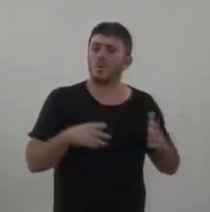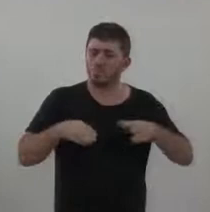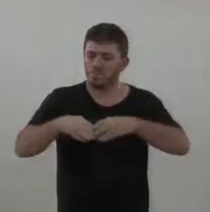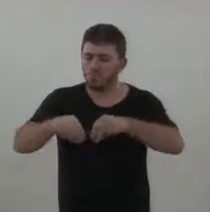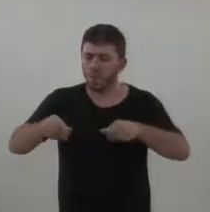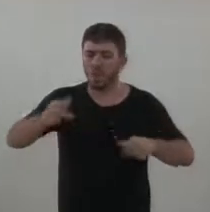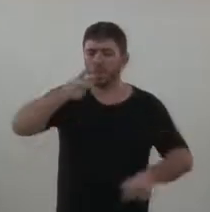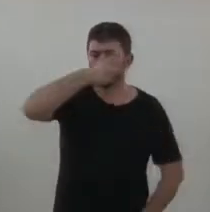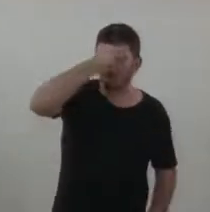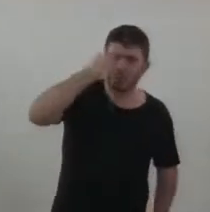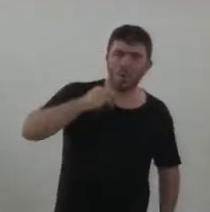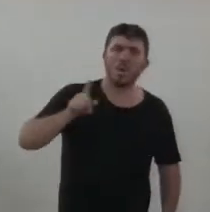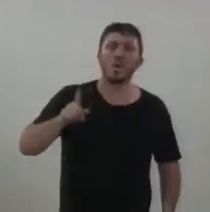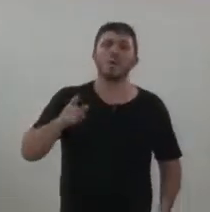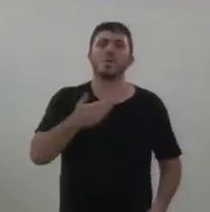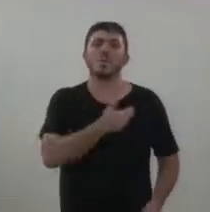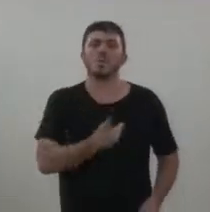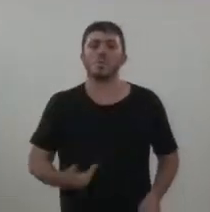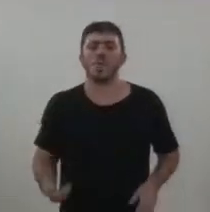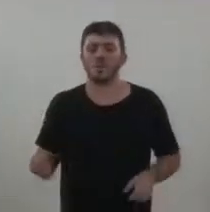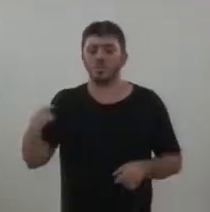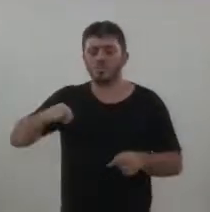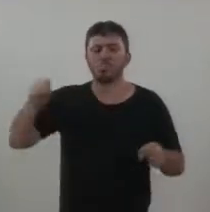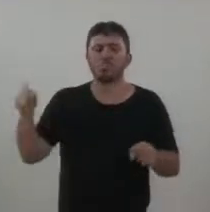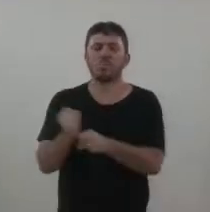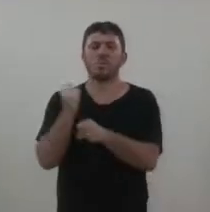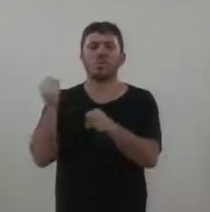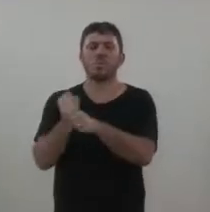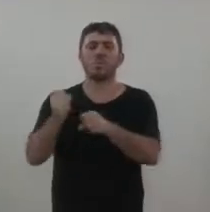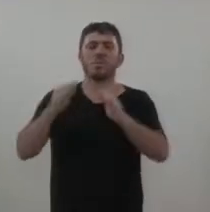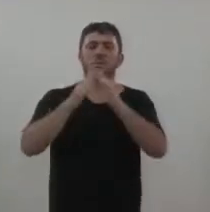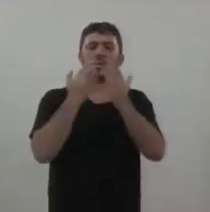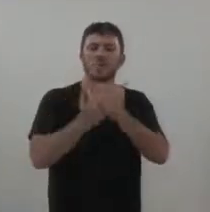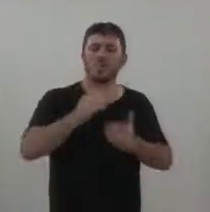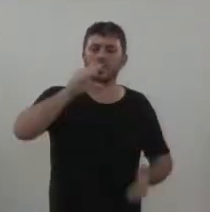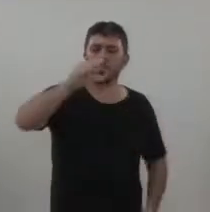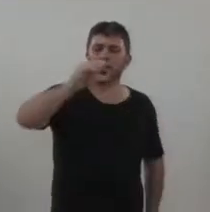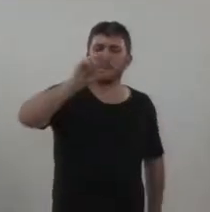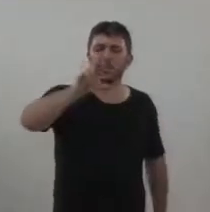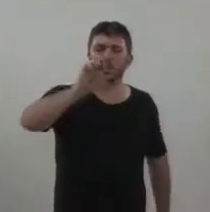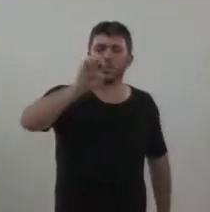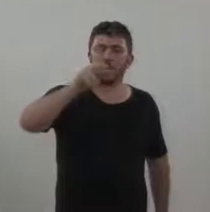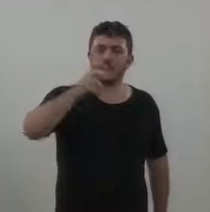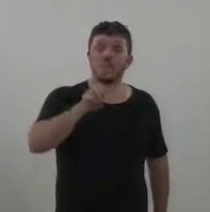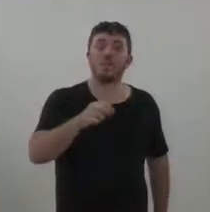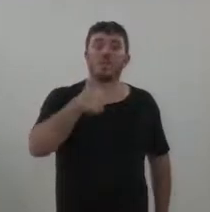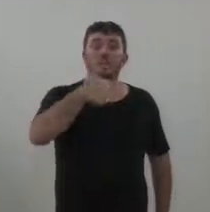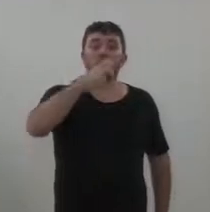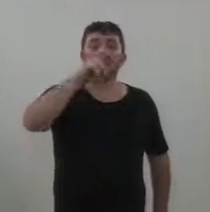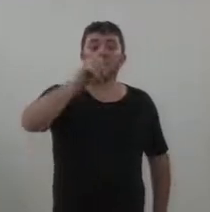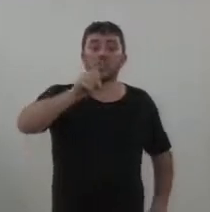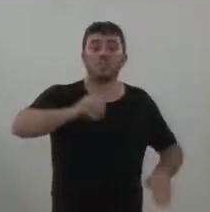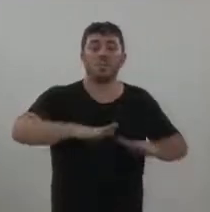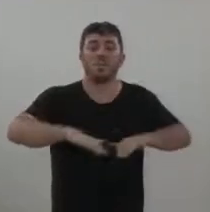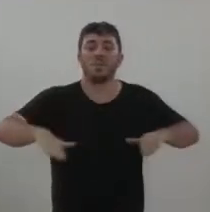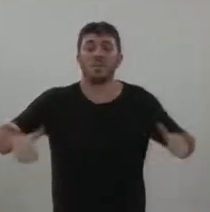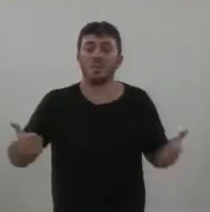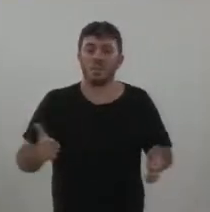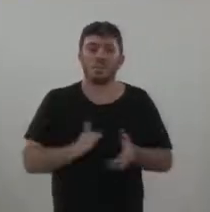municipalidade, vem o Estado e coloca o dinheiro para se construir uma creche para 150 crianças. Pois bem, uma obra